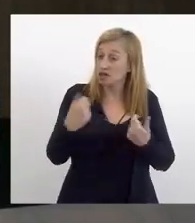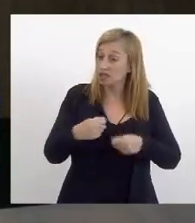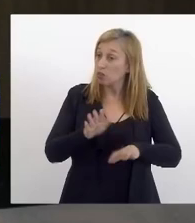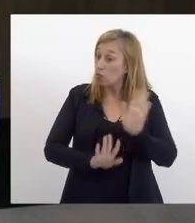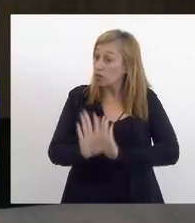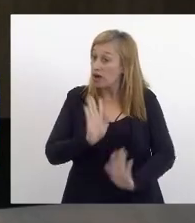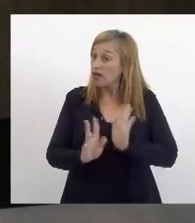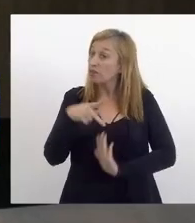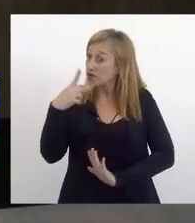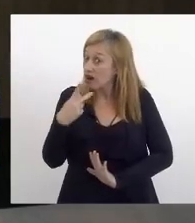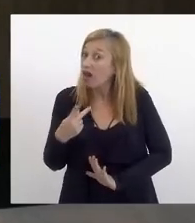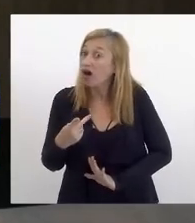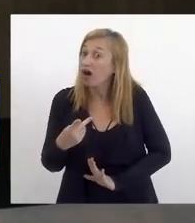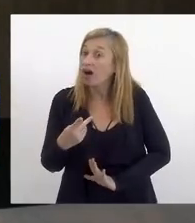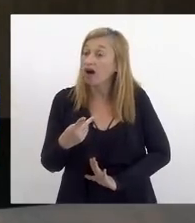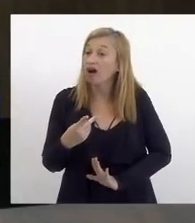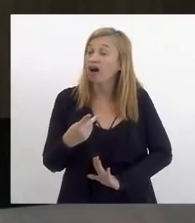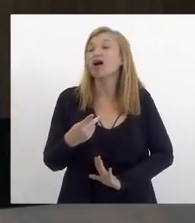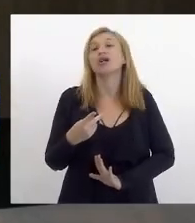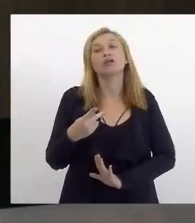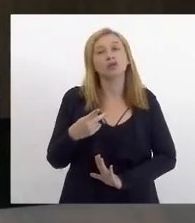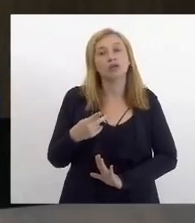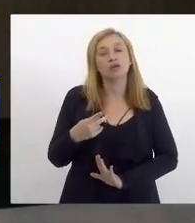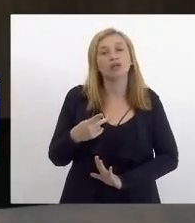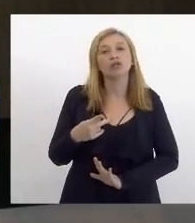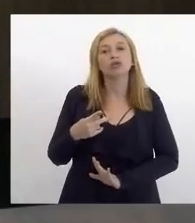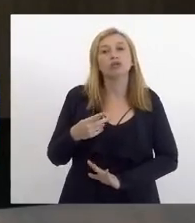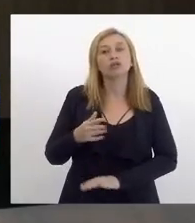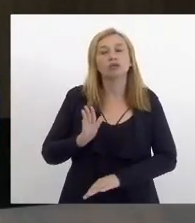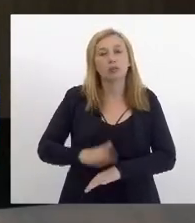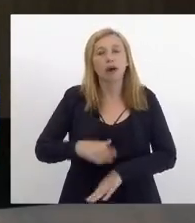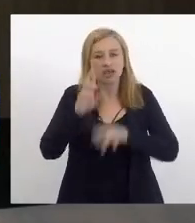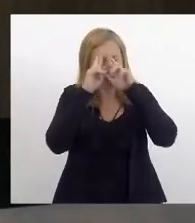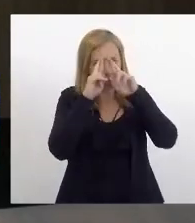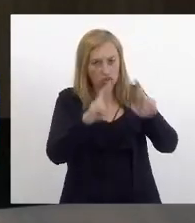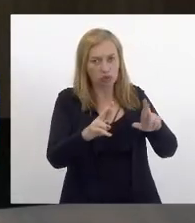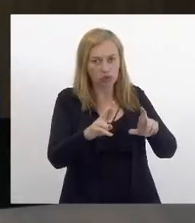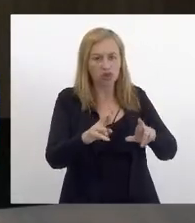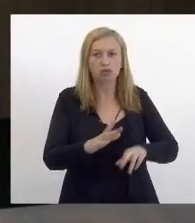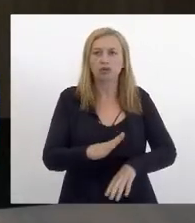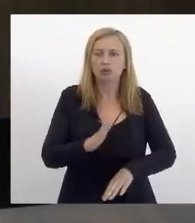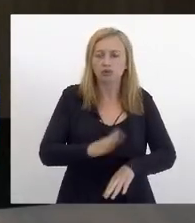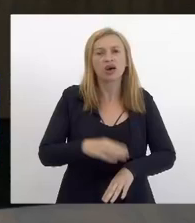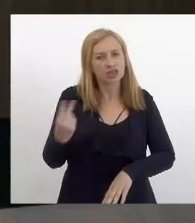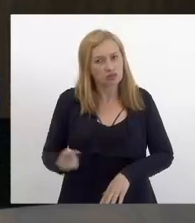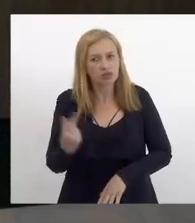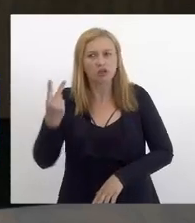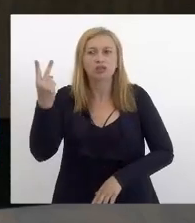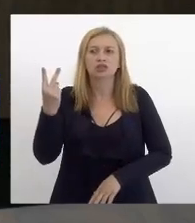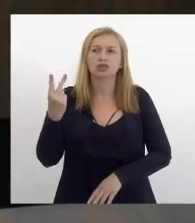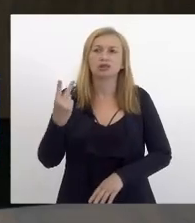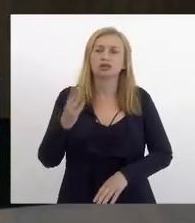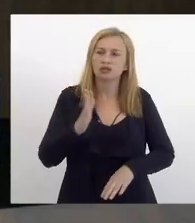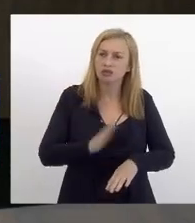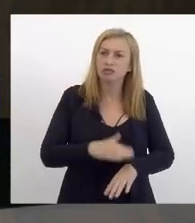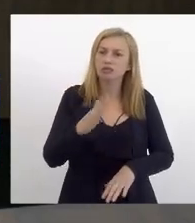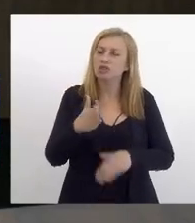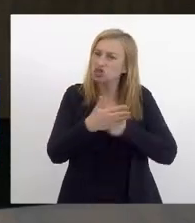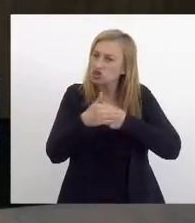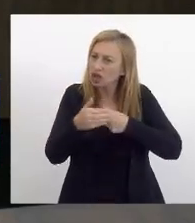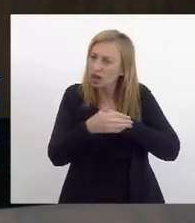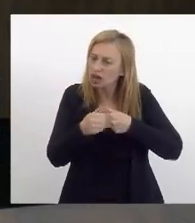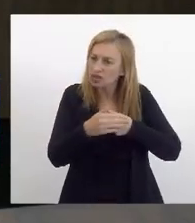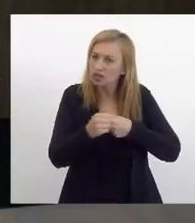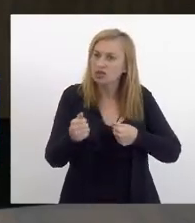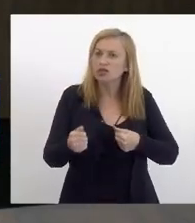para falar do trabalhador de saúde muito mais respeito muito mais valorização muito mais carinho